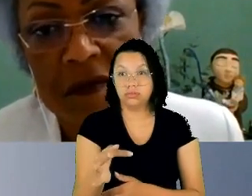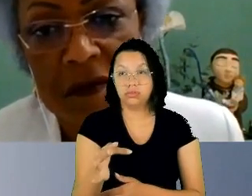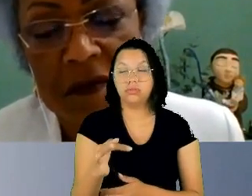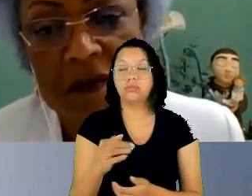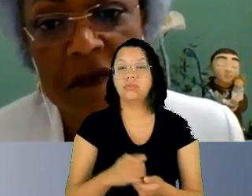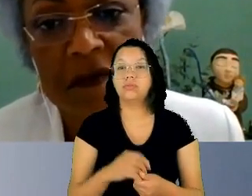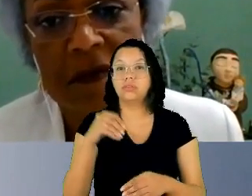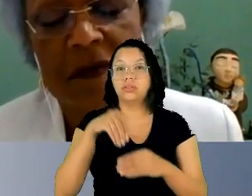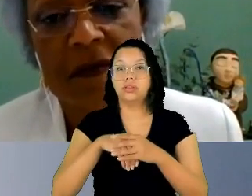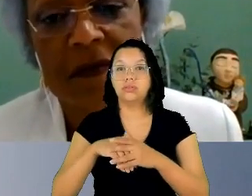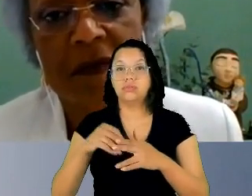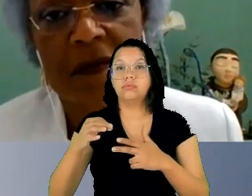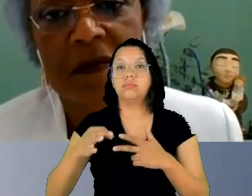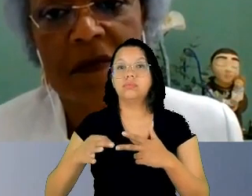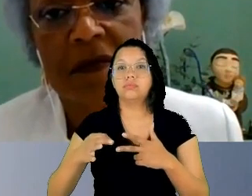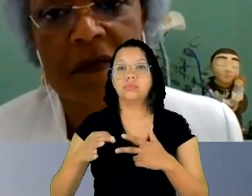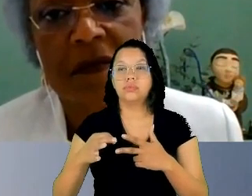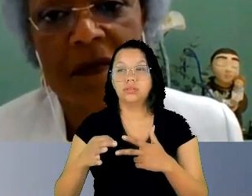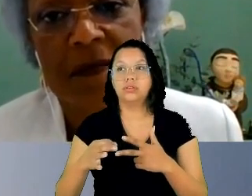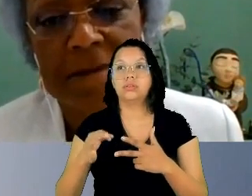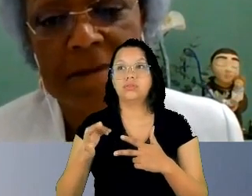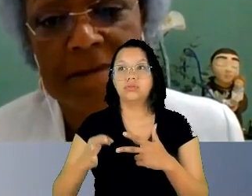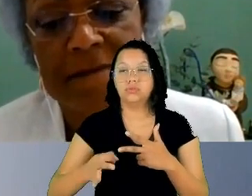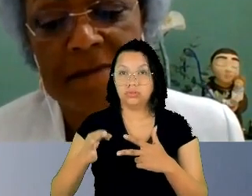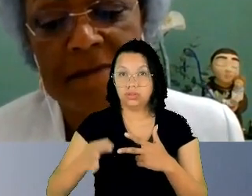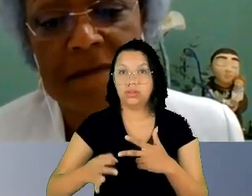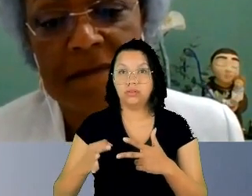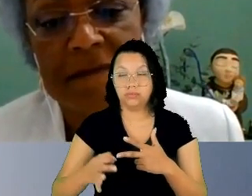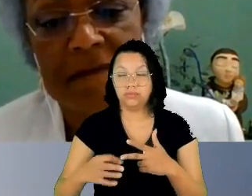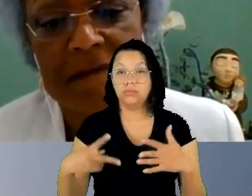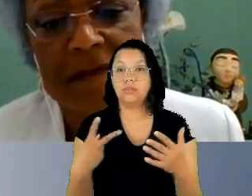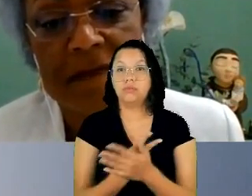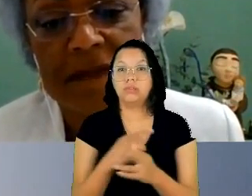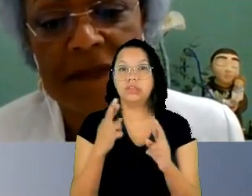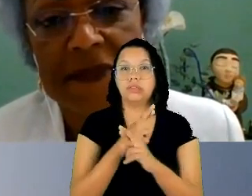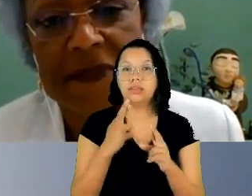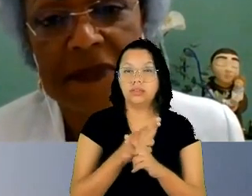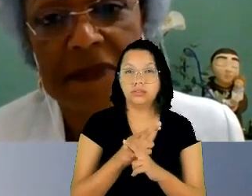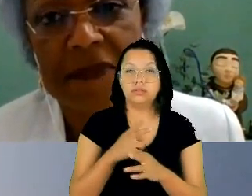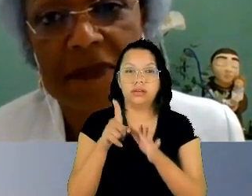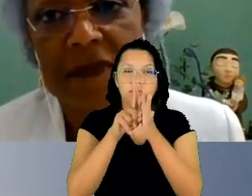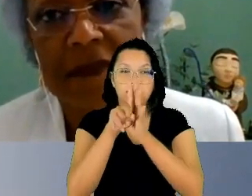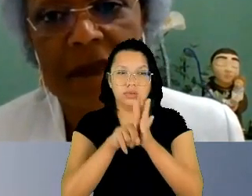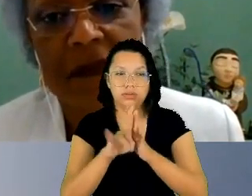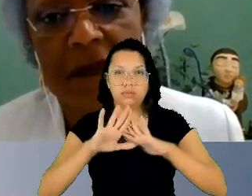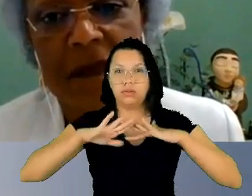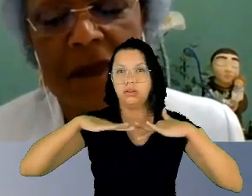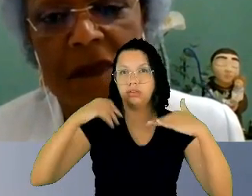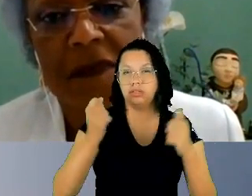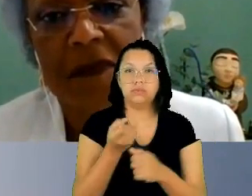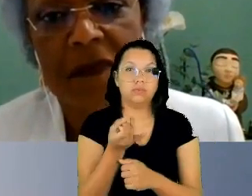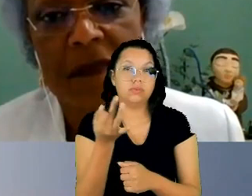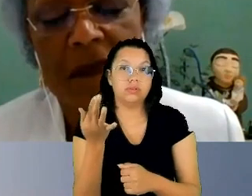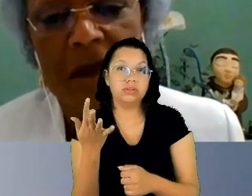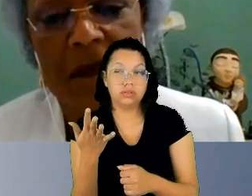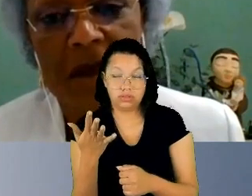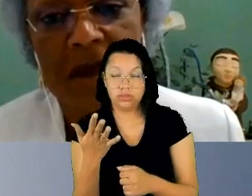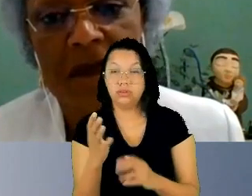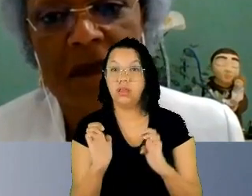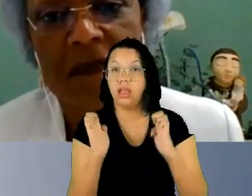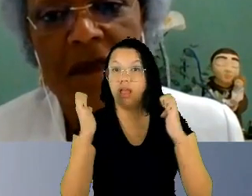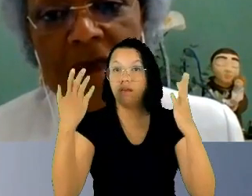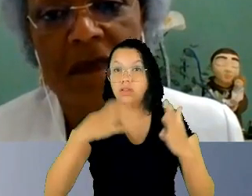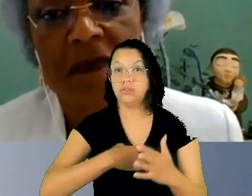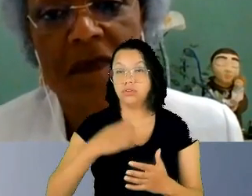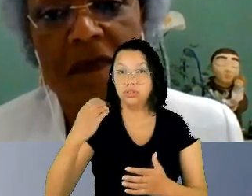promove e incentiva a realização de pesquisas qualitativas e quantitativas, eventos científicos, cursos e incentiva o